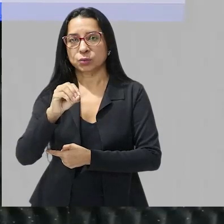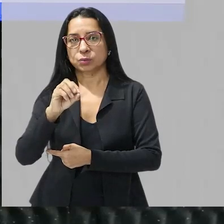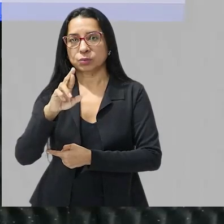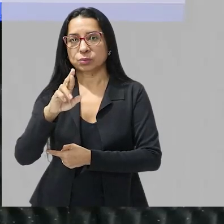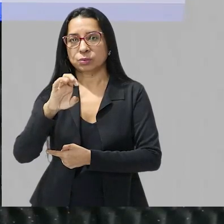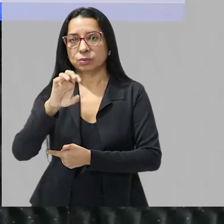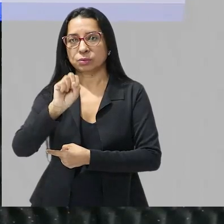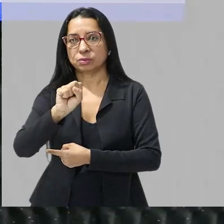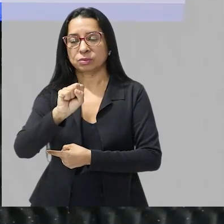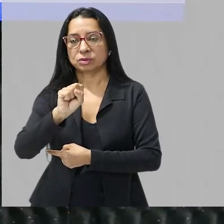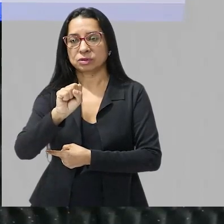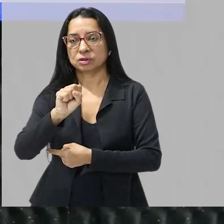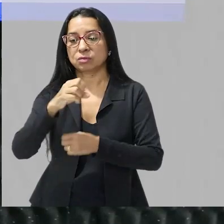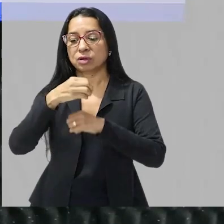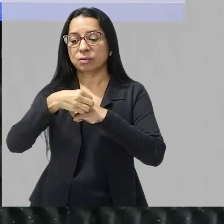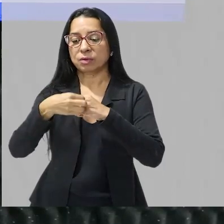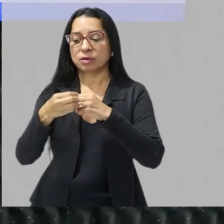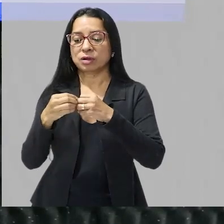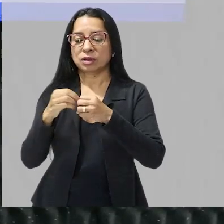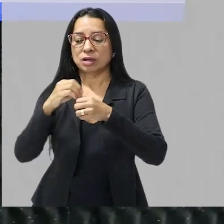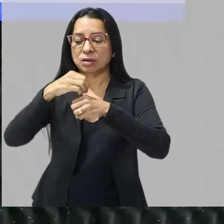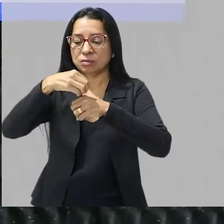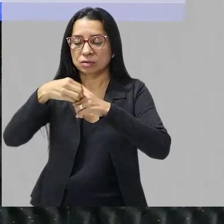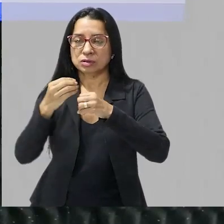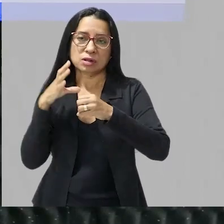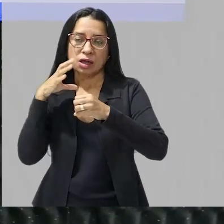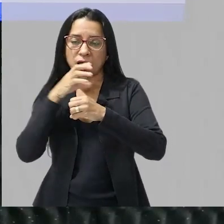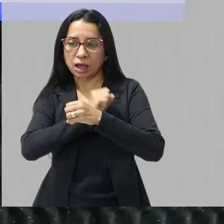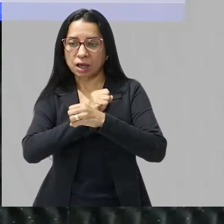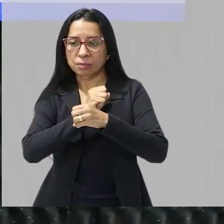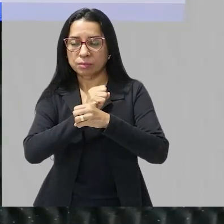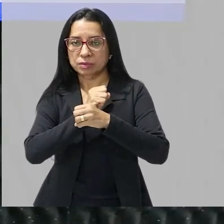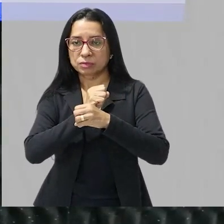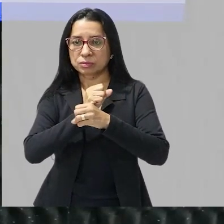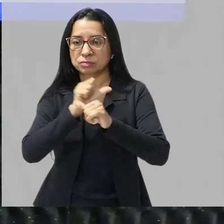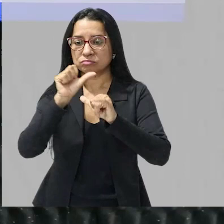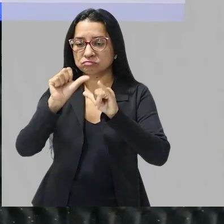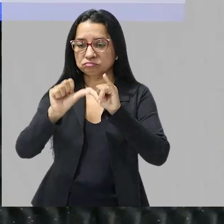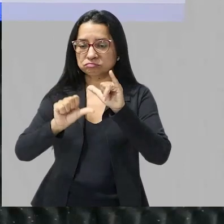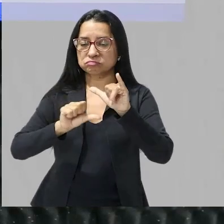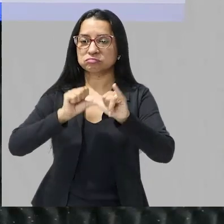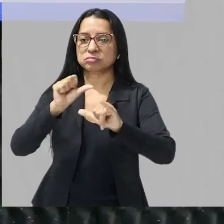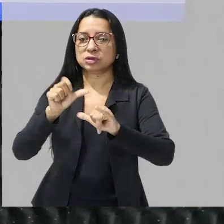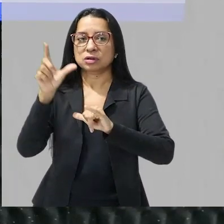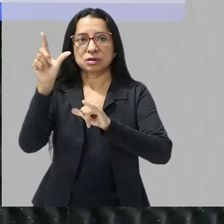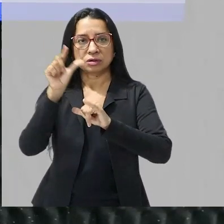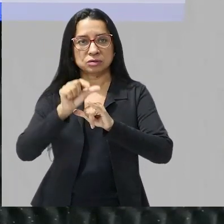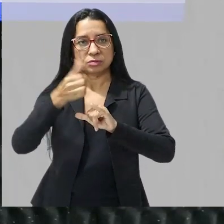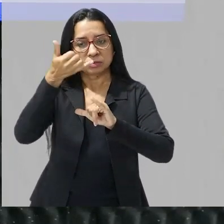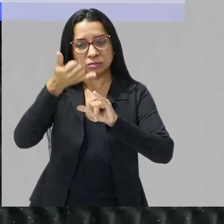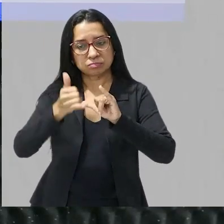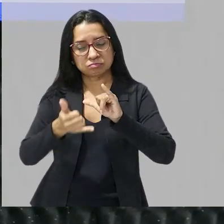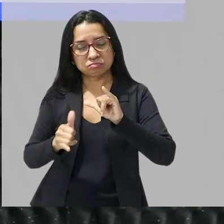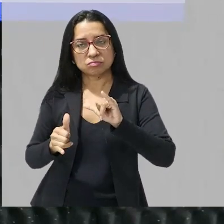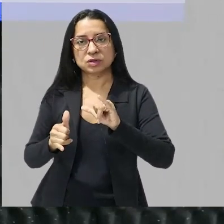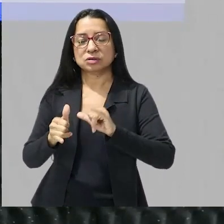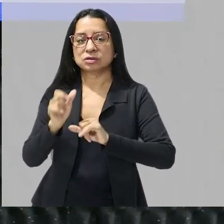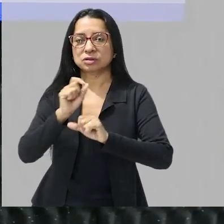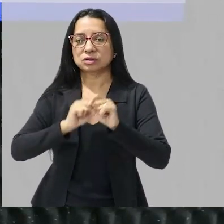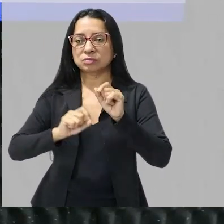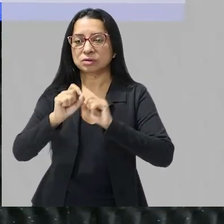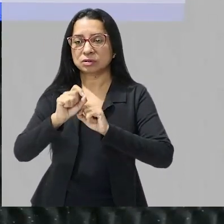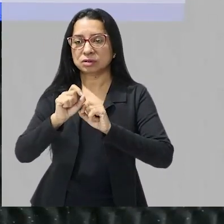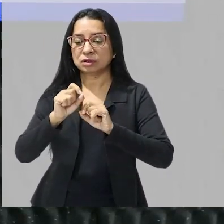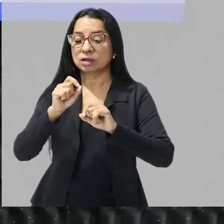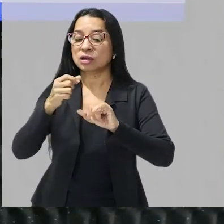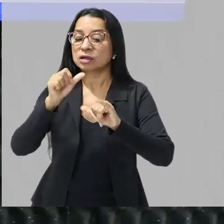velocidade da reação química tá e diminuem a energia necessária para que essas reações possam